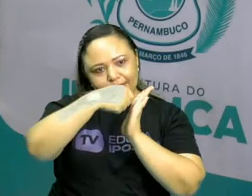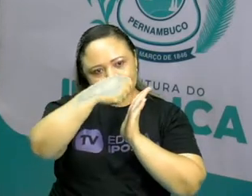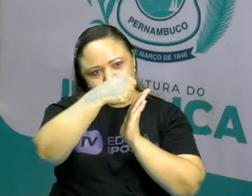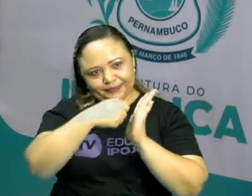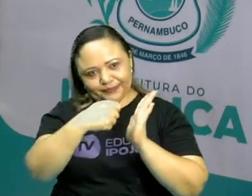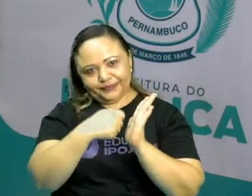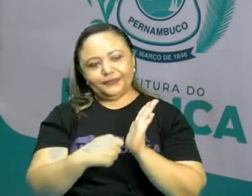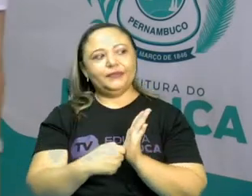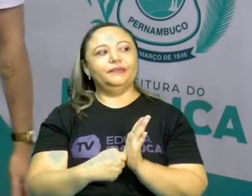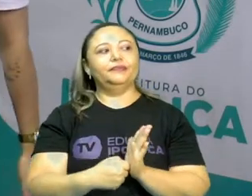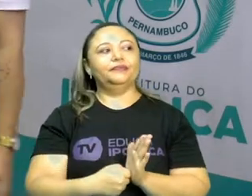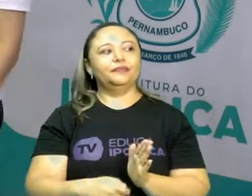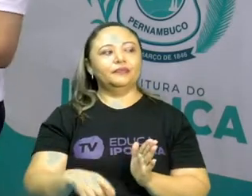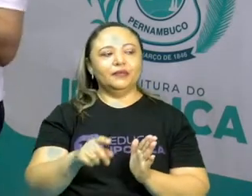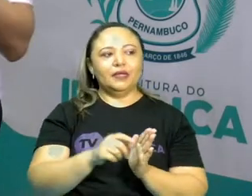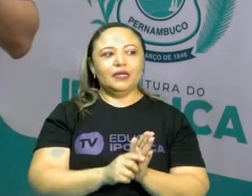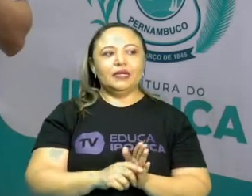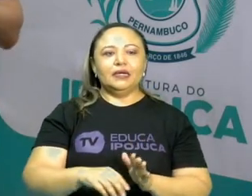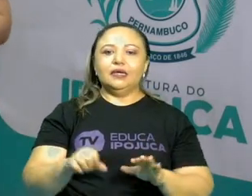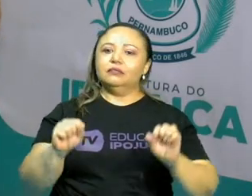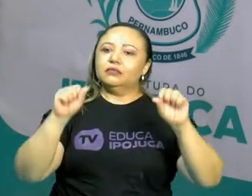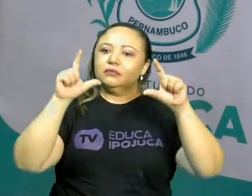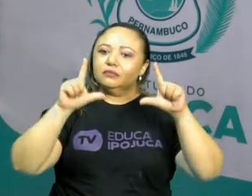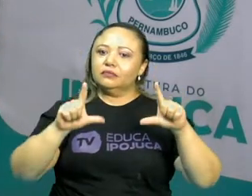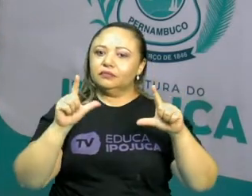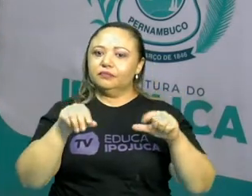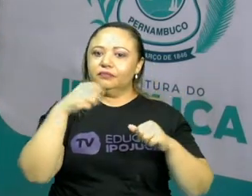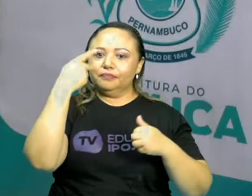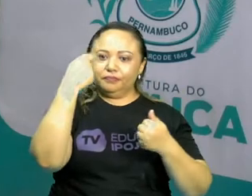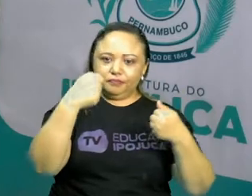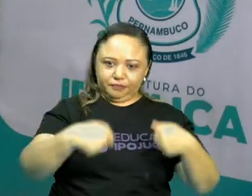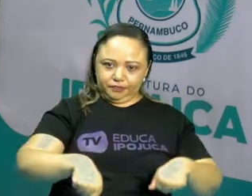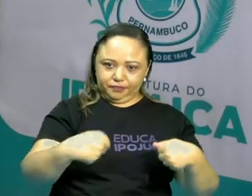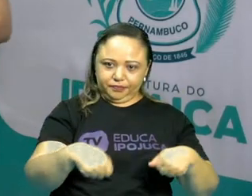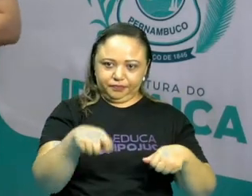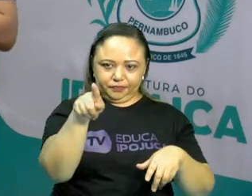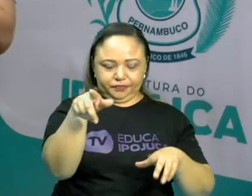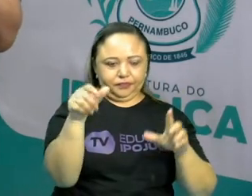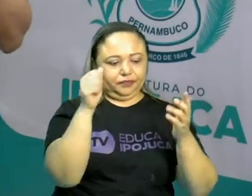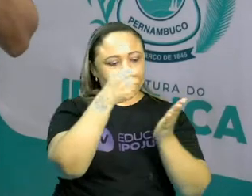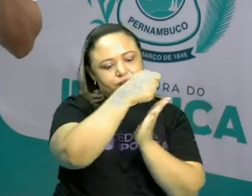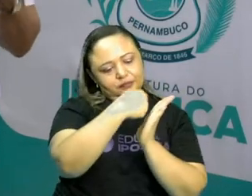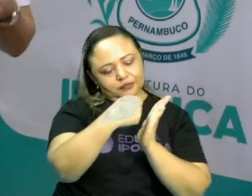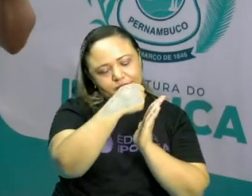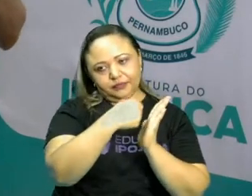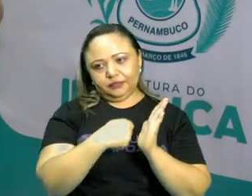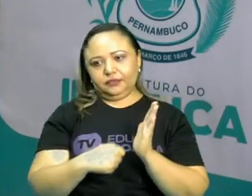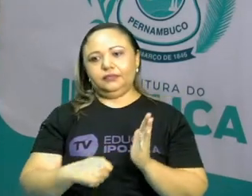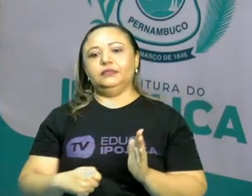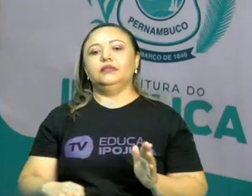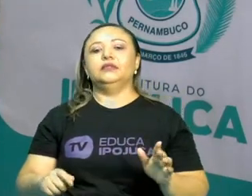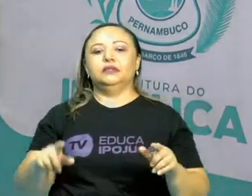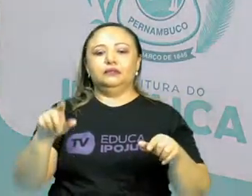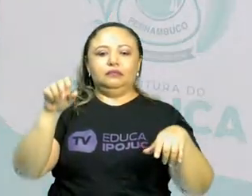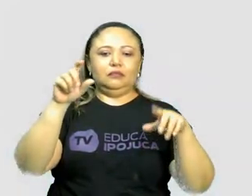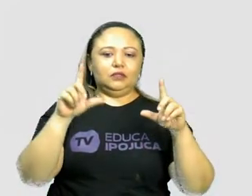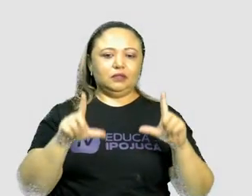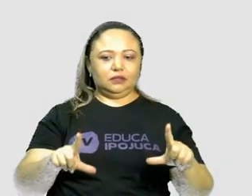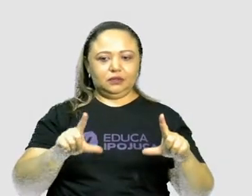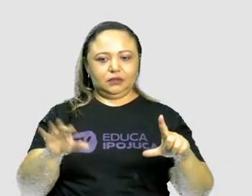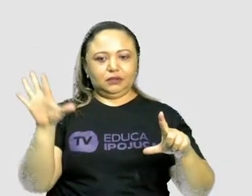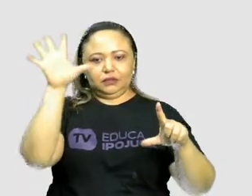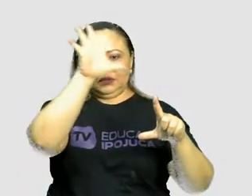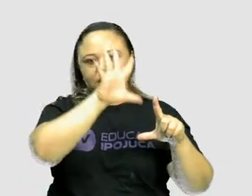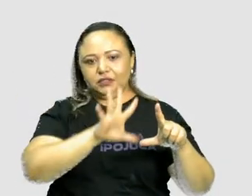tá pessoal? Vamos lá. A charge é um gênero textual cuja intencionalidade principal é fazer uma crítica por meio do humor,